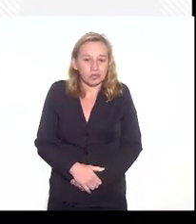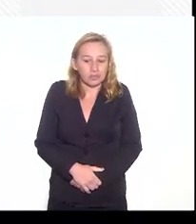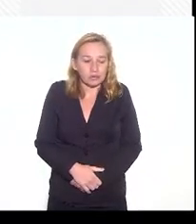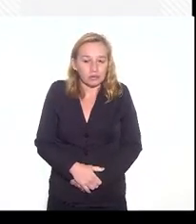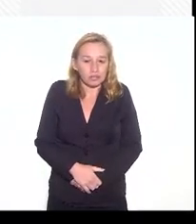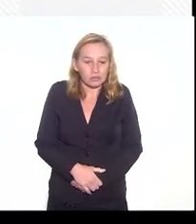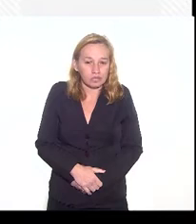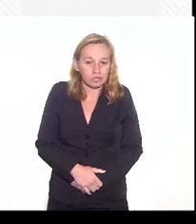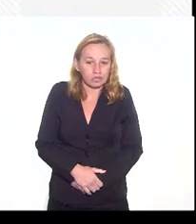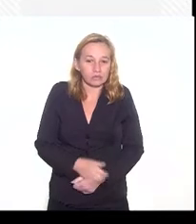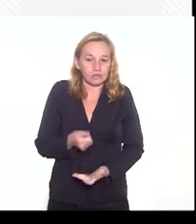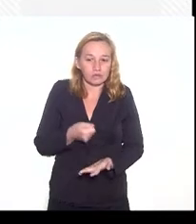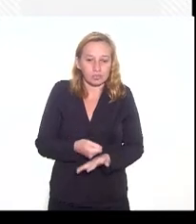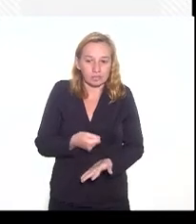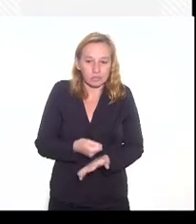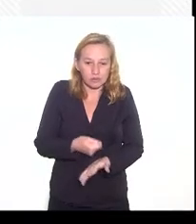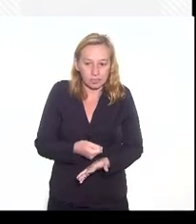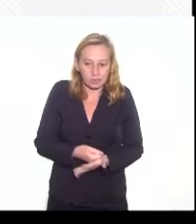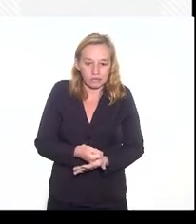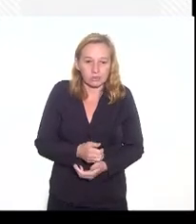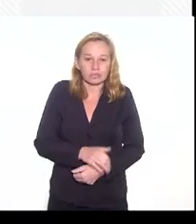como sendo obrigatório